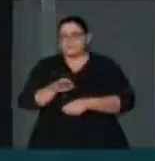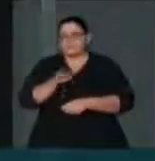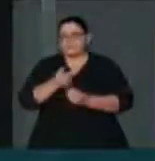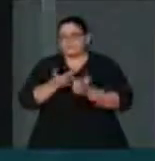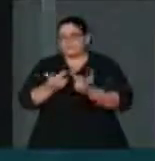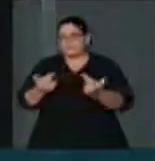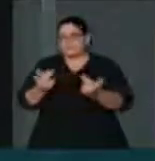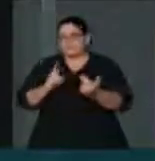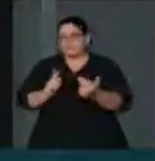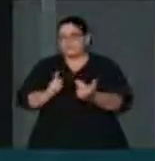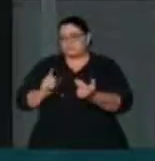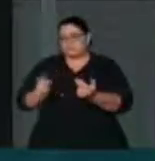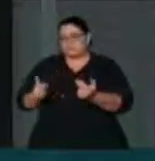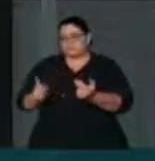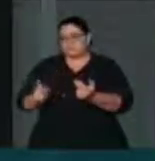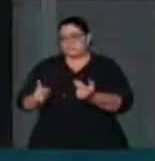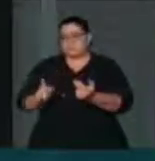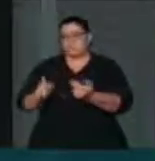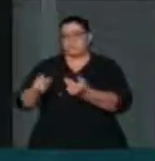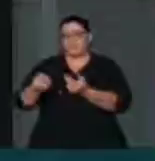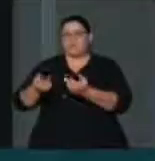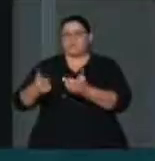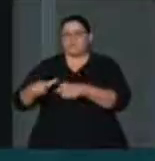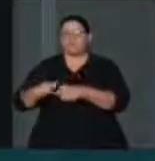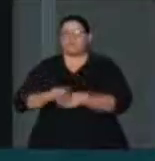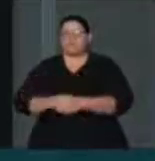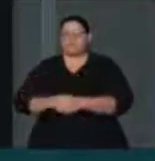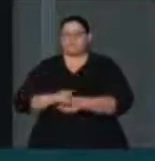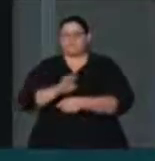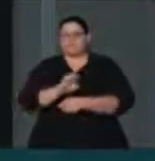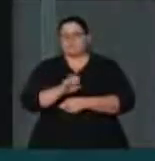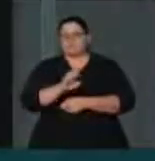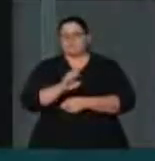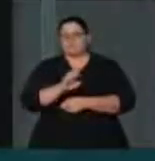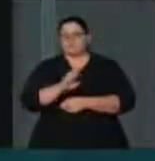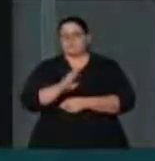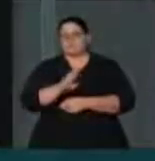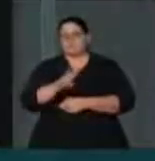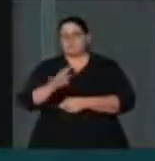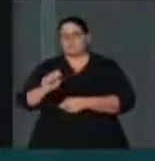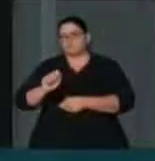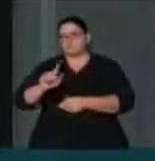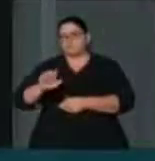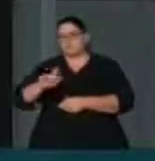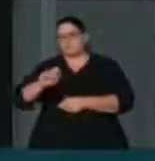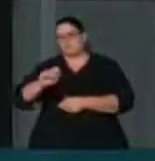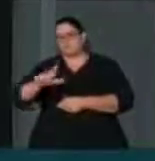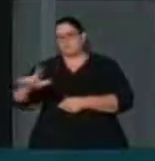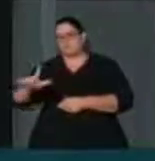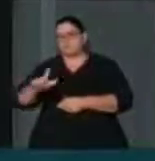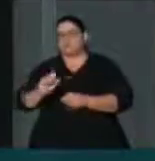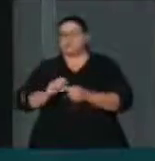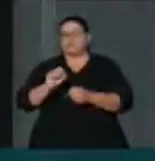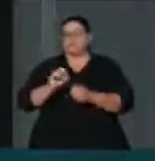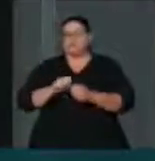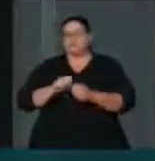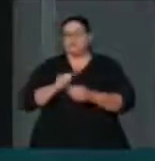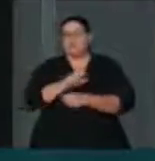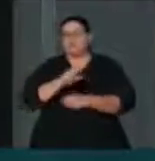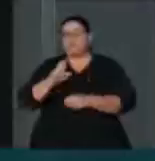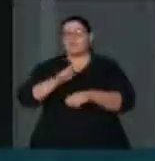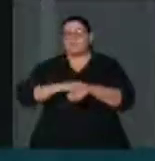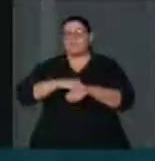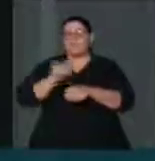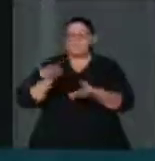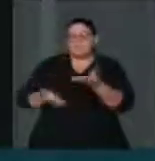ele destina à reserva legal, a produzir o ar mais equilibrado, o meio